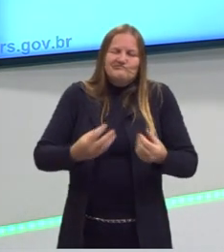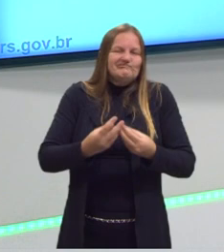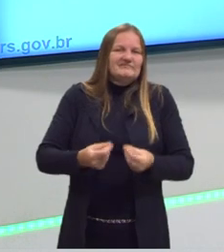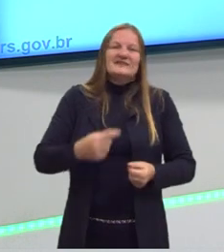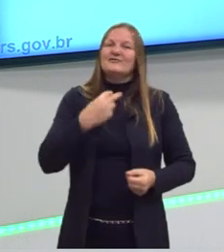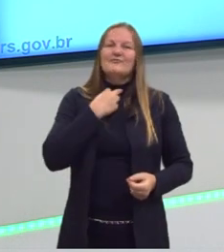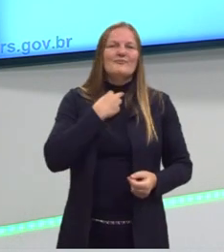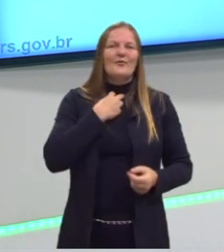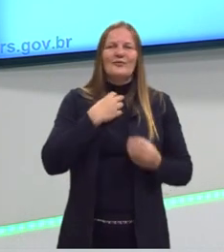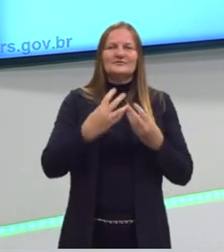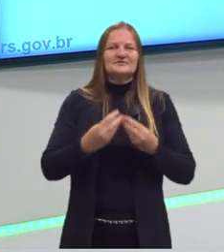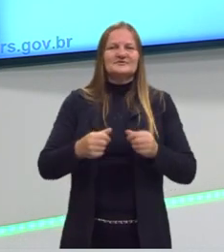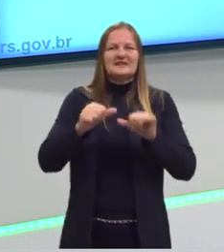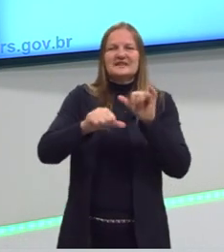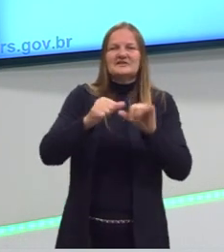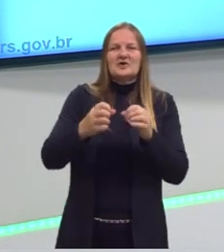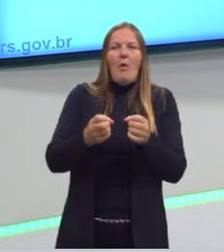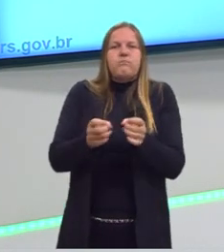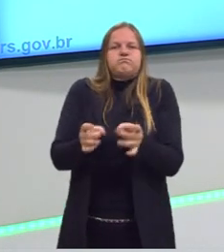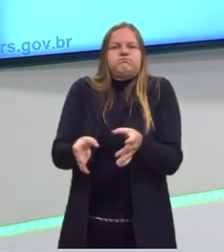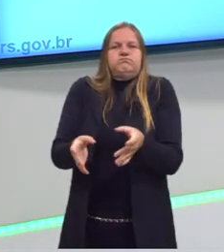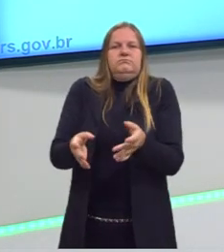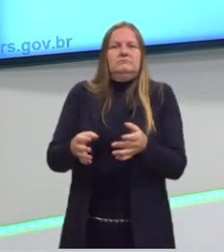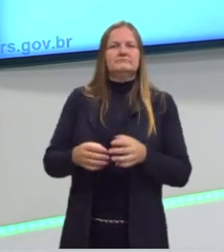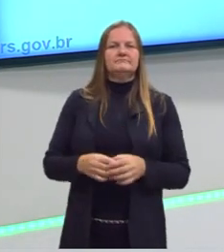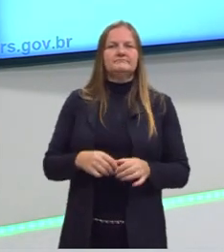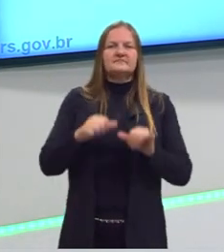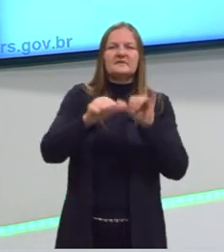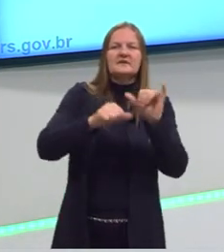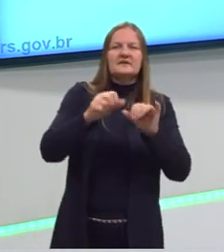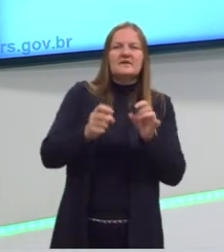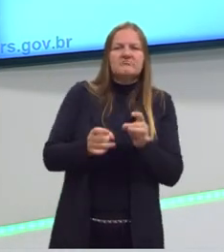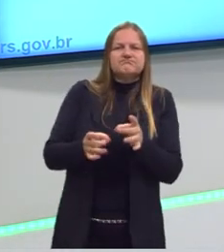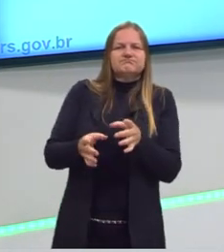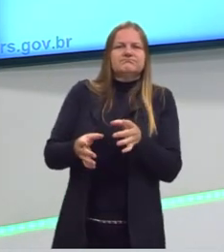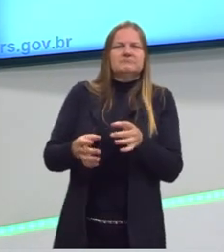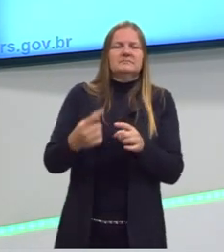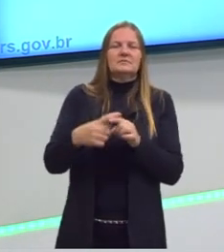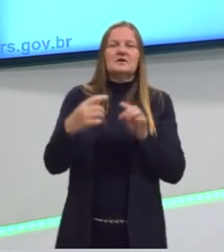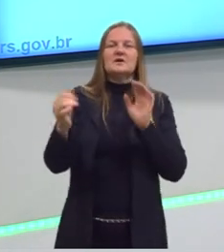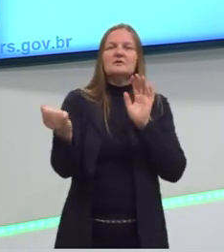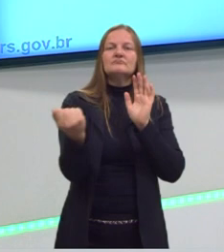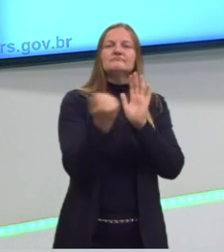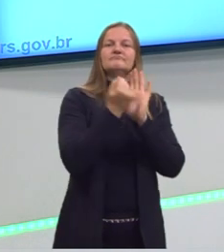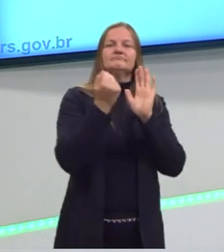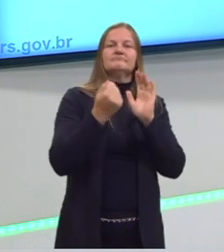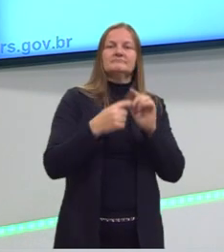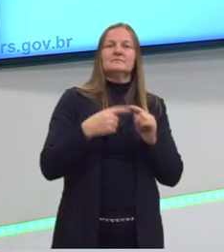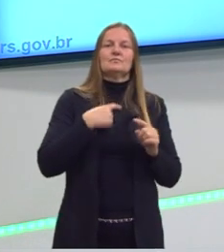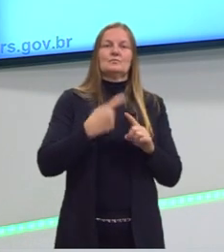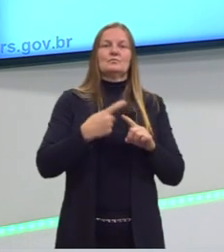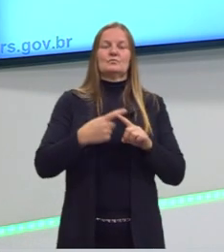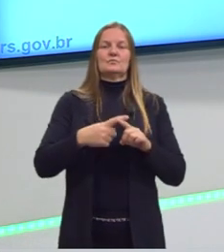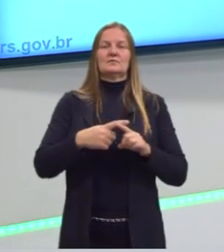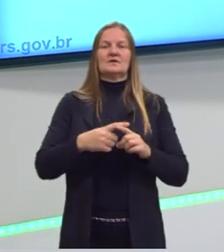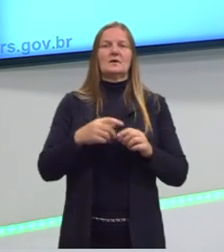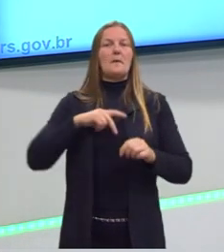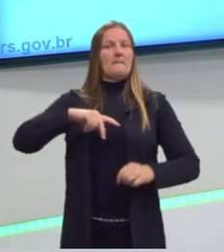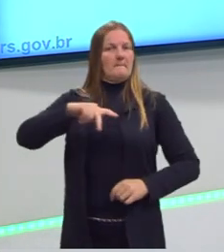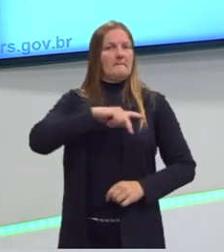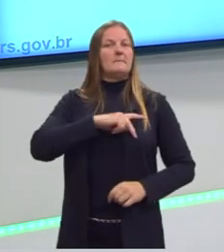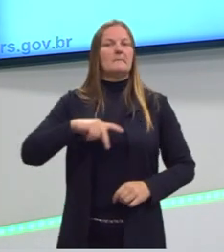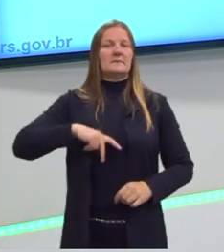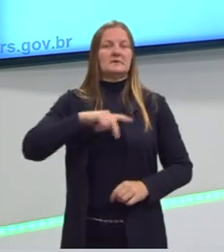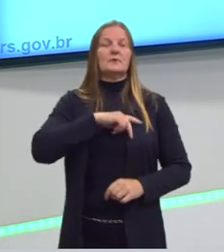posso ter reagente em excesso, porque é um prejuízo reagente em excesso, e isso impacta diretamente a população em